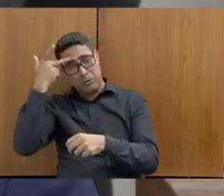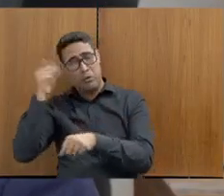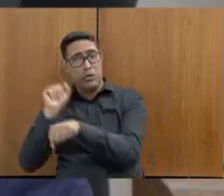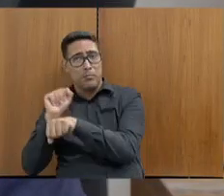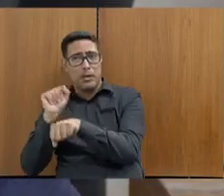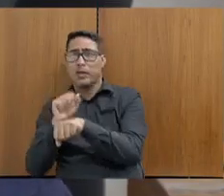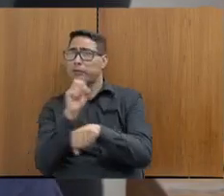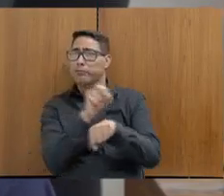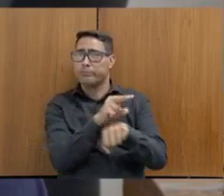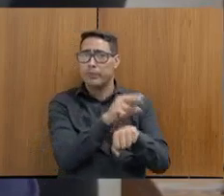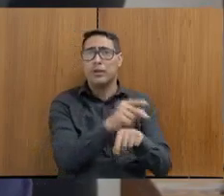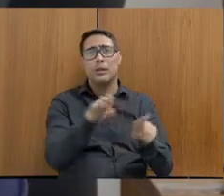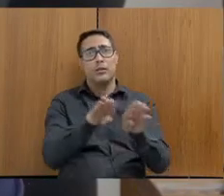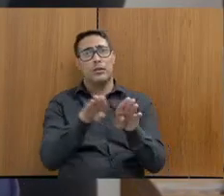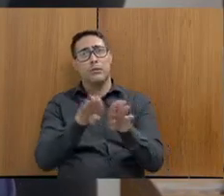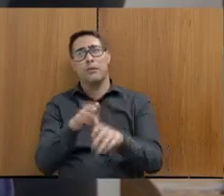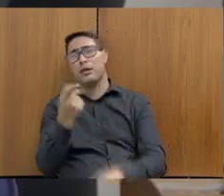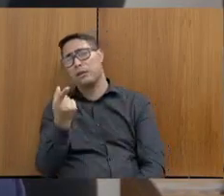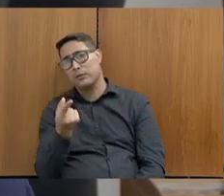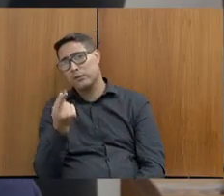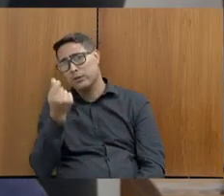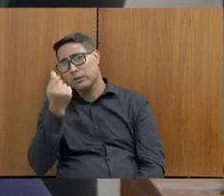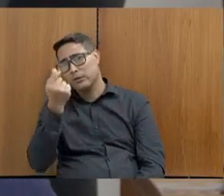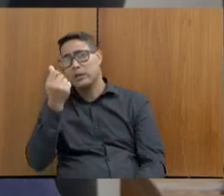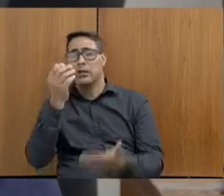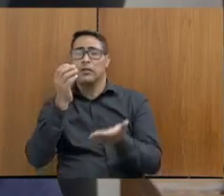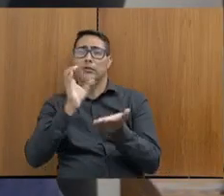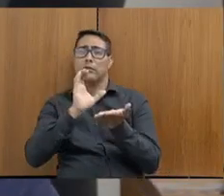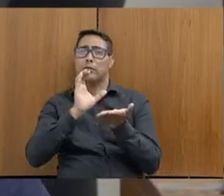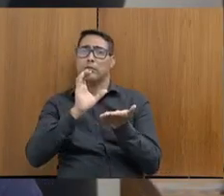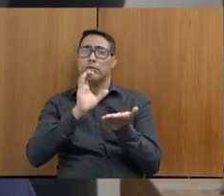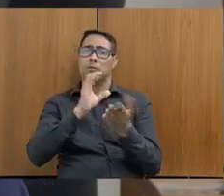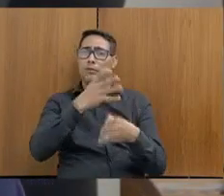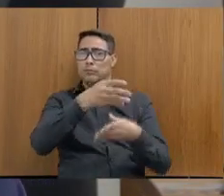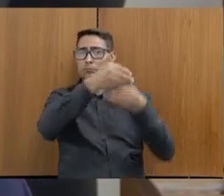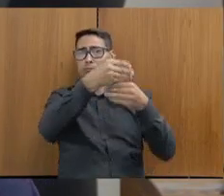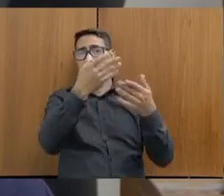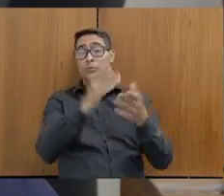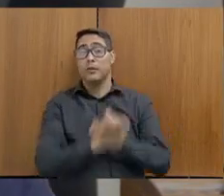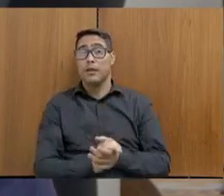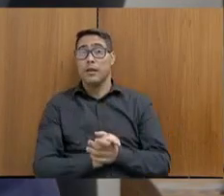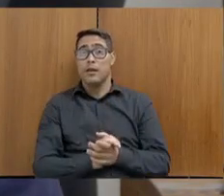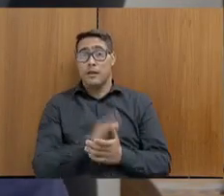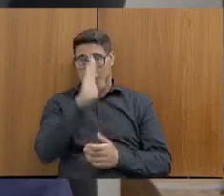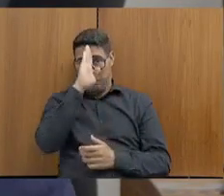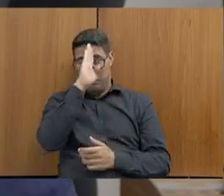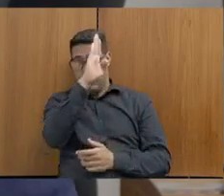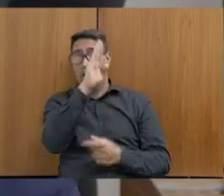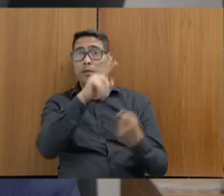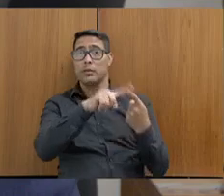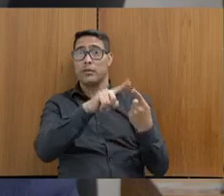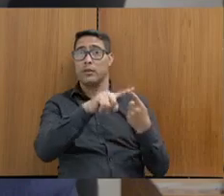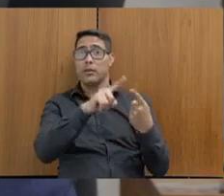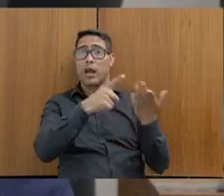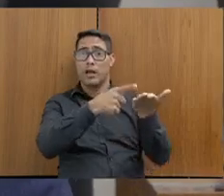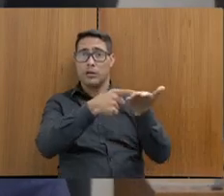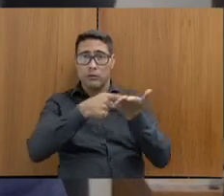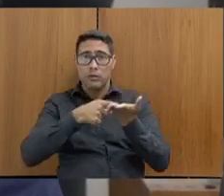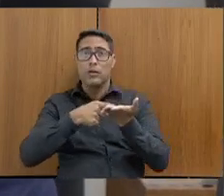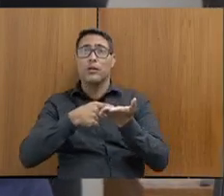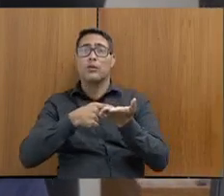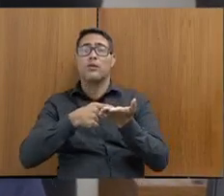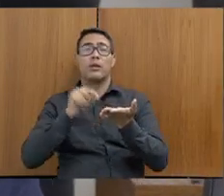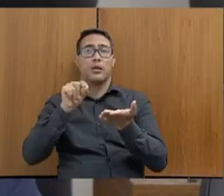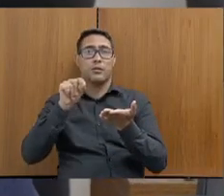salarial. Não vou ficar aqui falando a mesma coisa, mas essa questão, principalmente, da convocação dos excedentes,